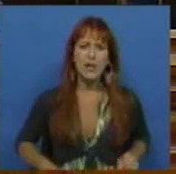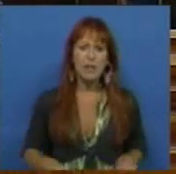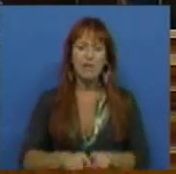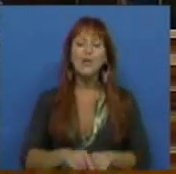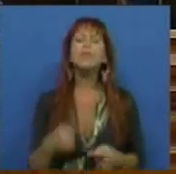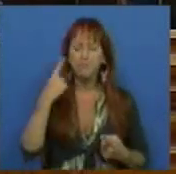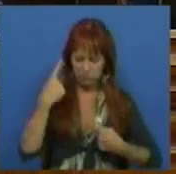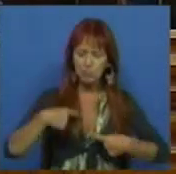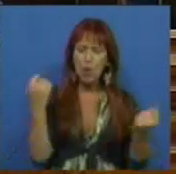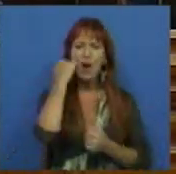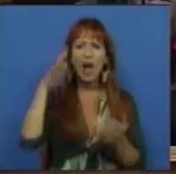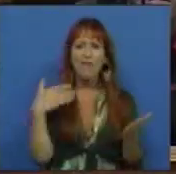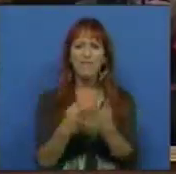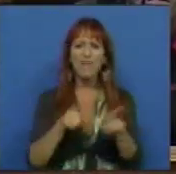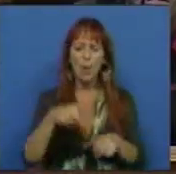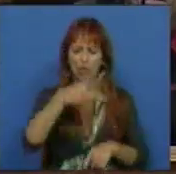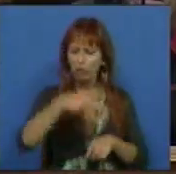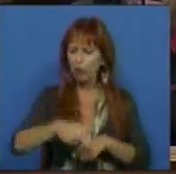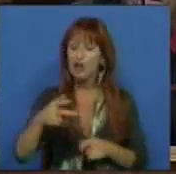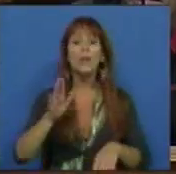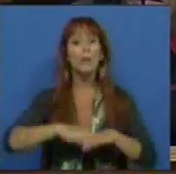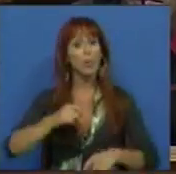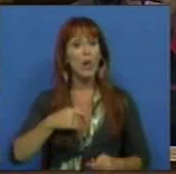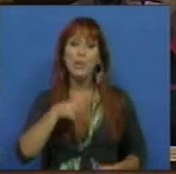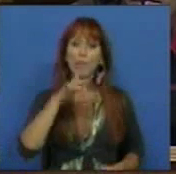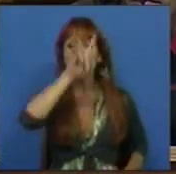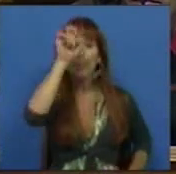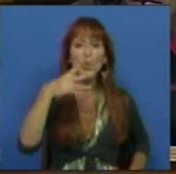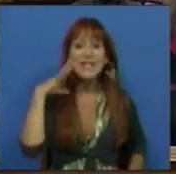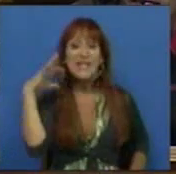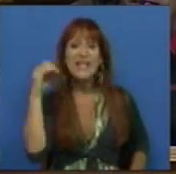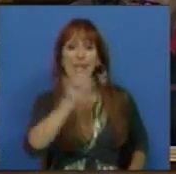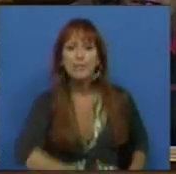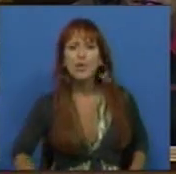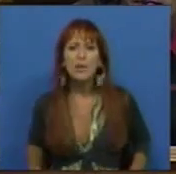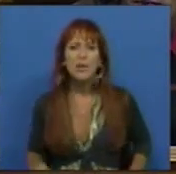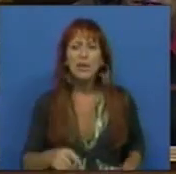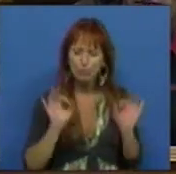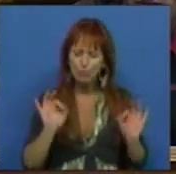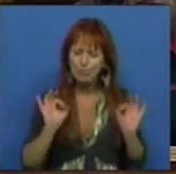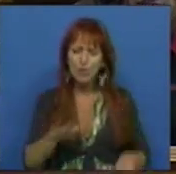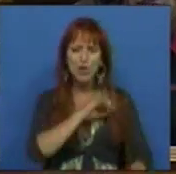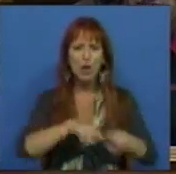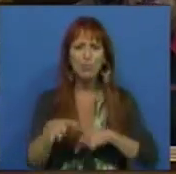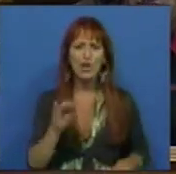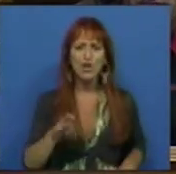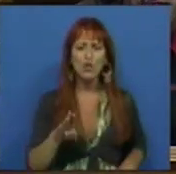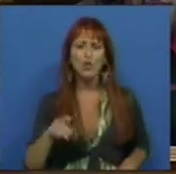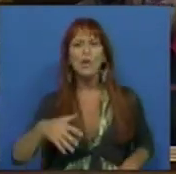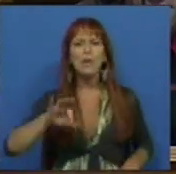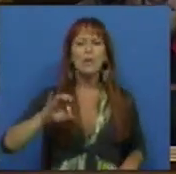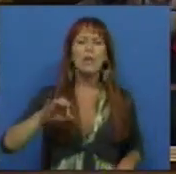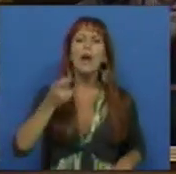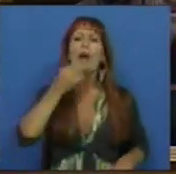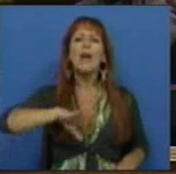confirma e agrava estes cortes. Por isso lhe deixo a questão muito simples e muito concreta, Sr. Deputado José Pedro Aguiar